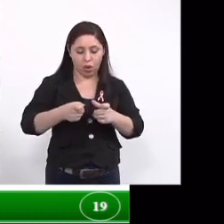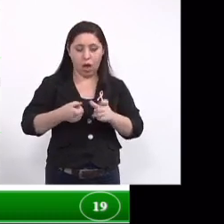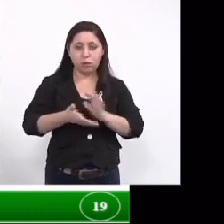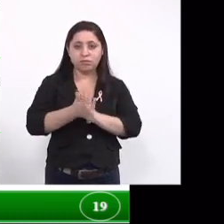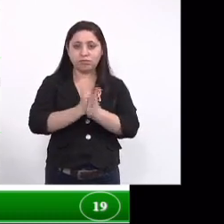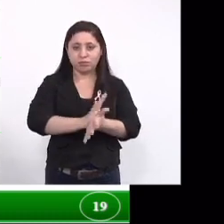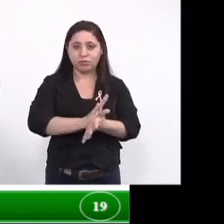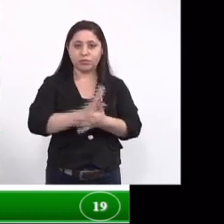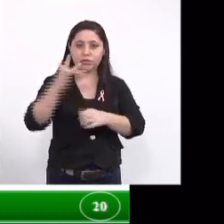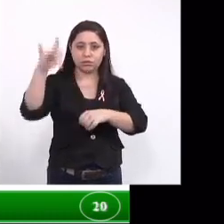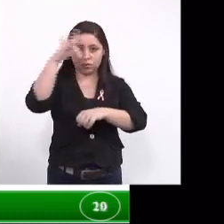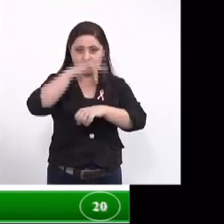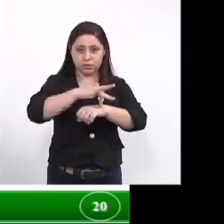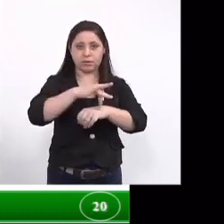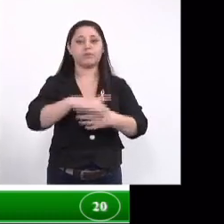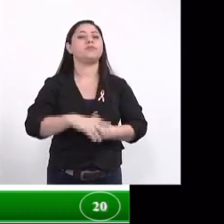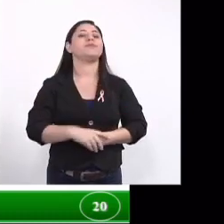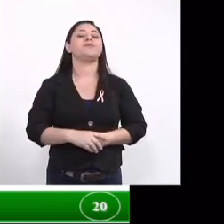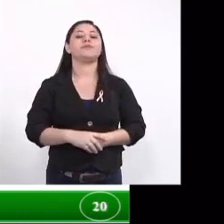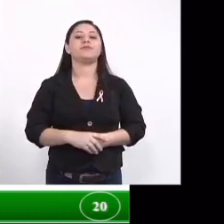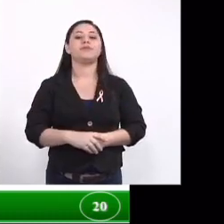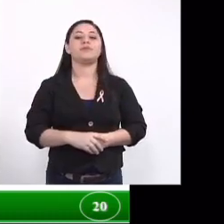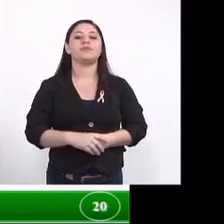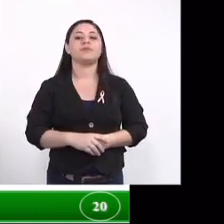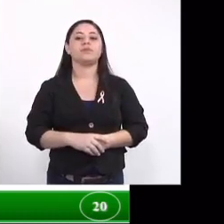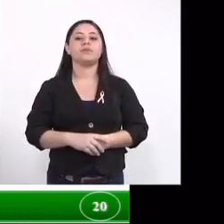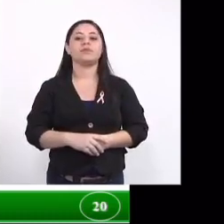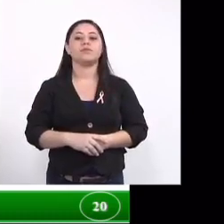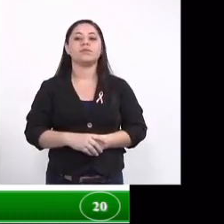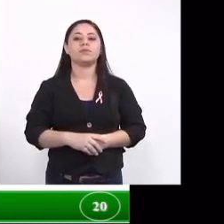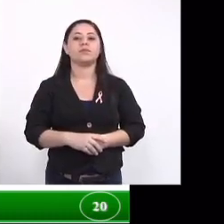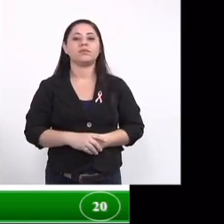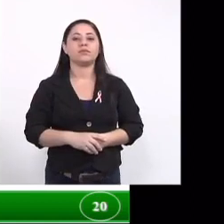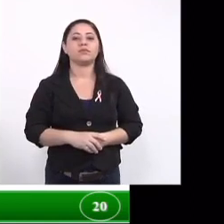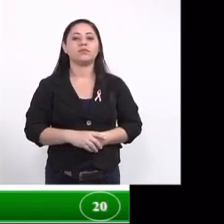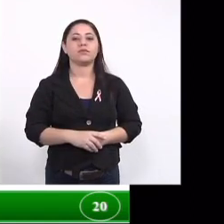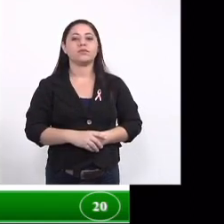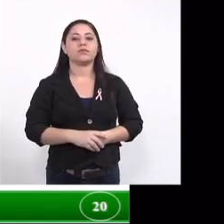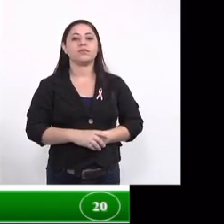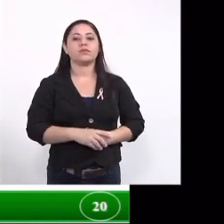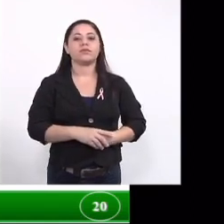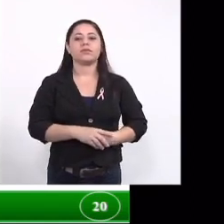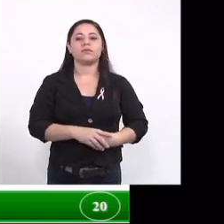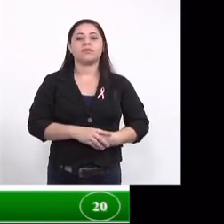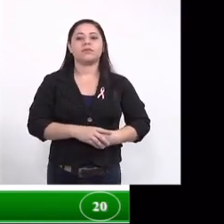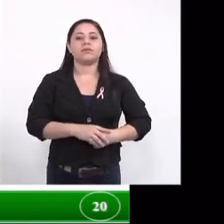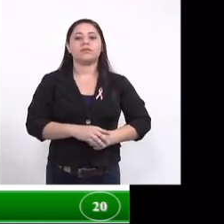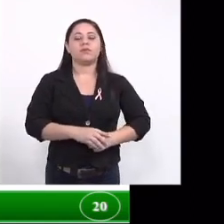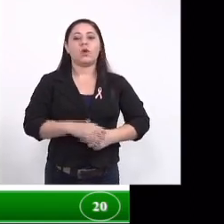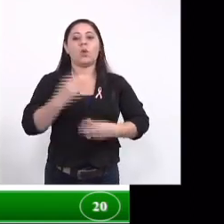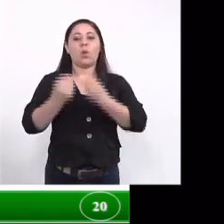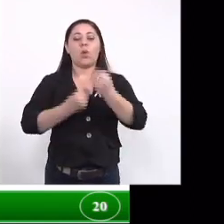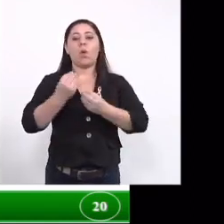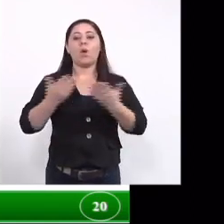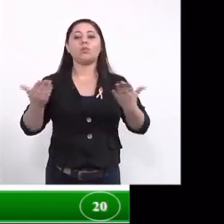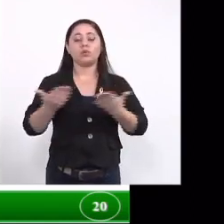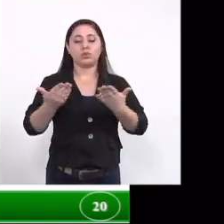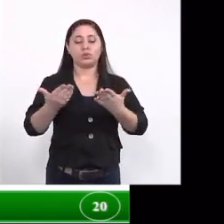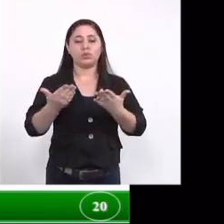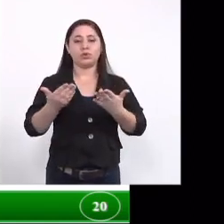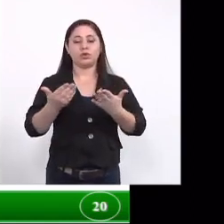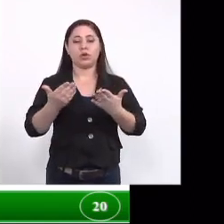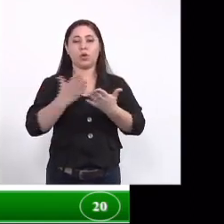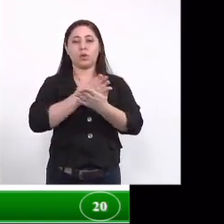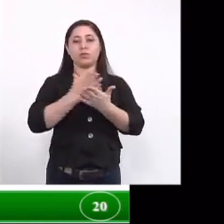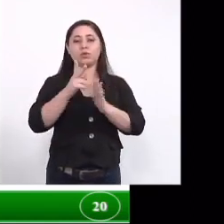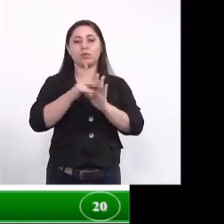dessas larvas no mosquito da dengue como estado da arte ou onde nós estamos hoje então o projeto ele teve início